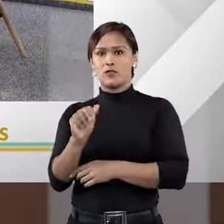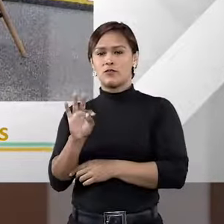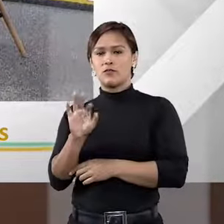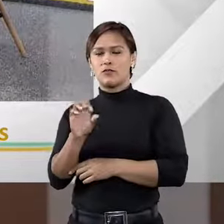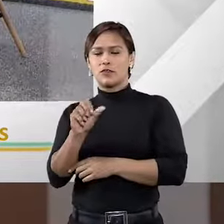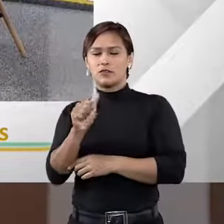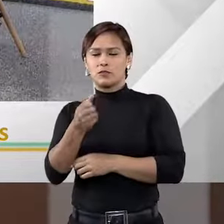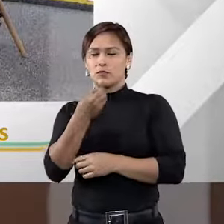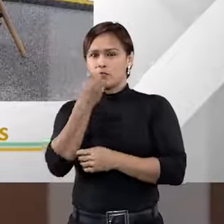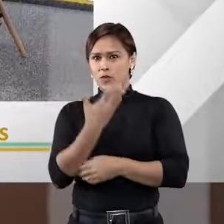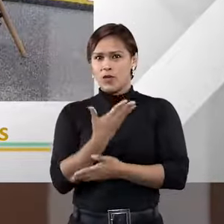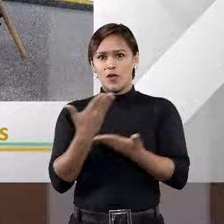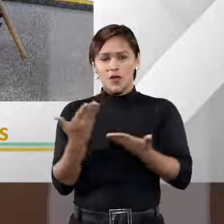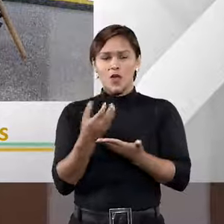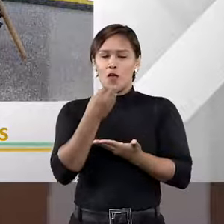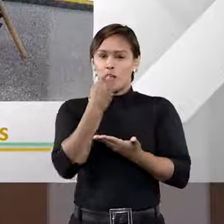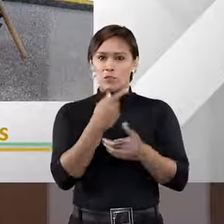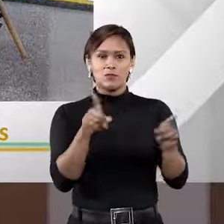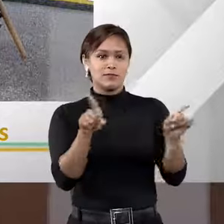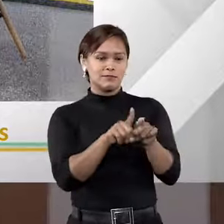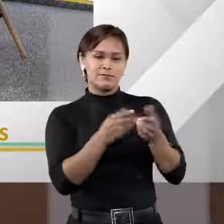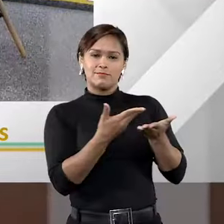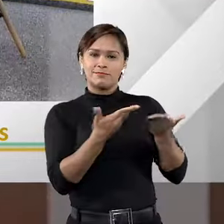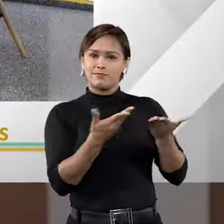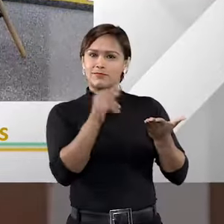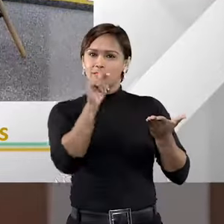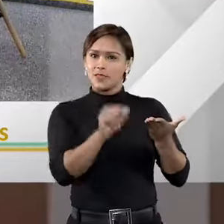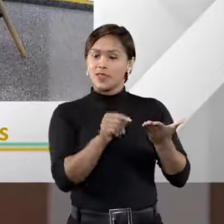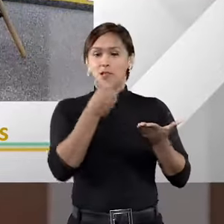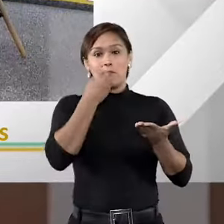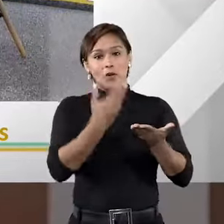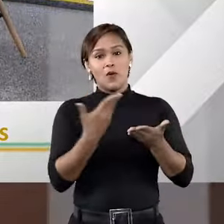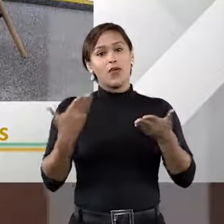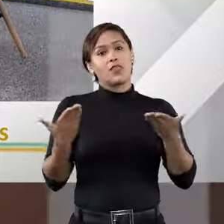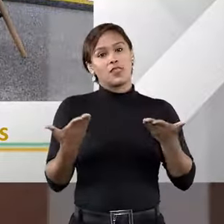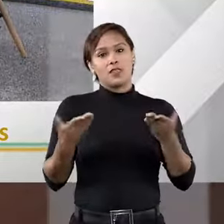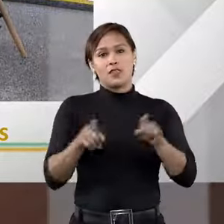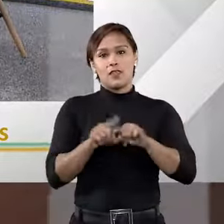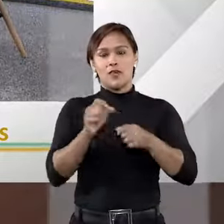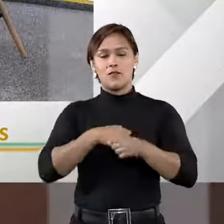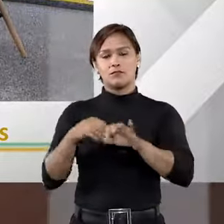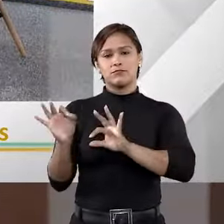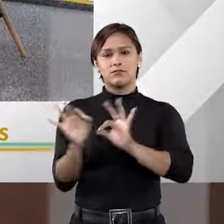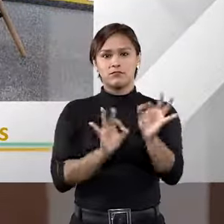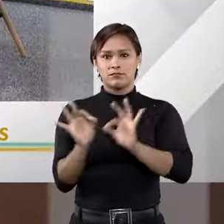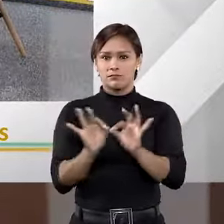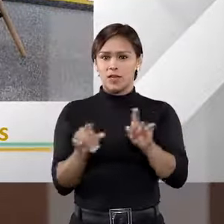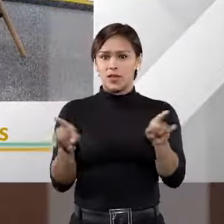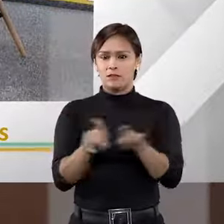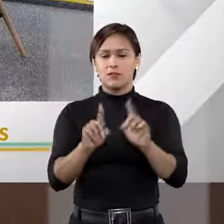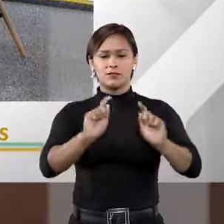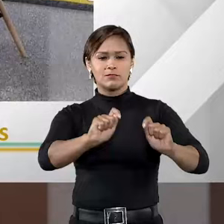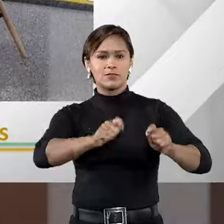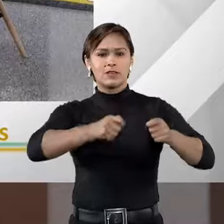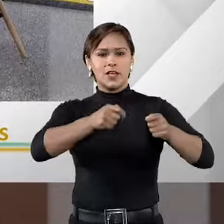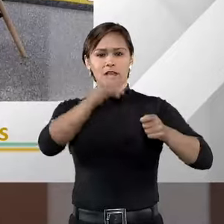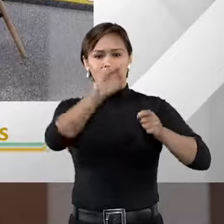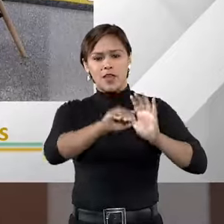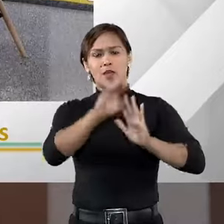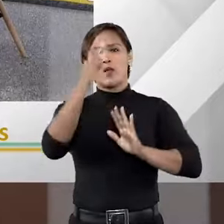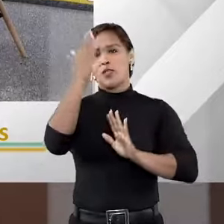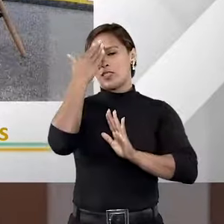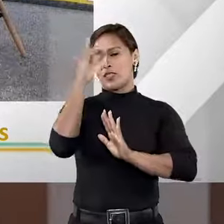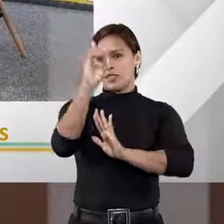Tudo bem, Fátima? Oi, Tiago, tudo bem comigo e com você? Tudo ótimo. Que bom, então. Estamos aí preparados para encararmos mais um